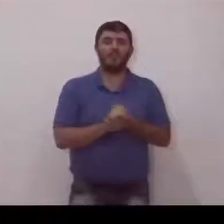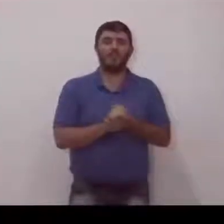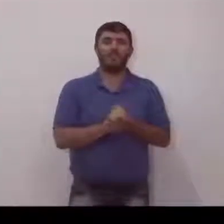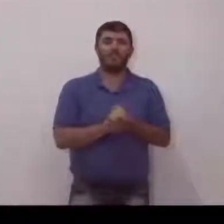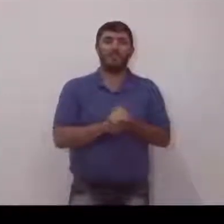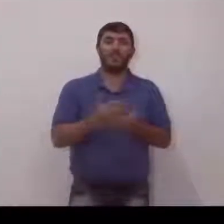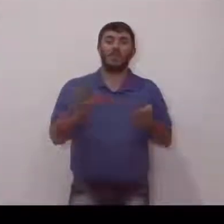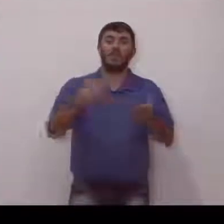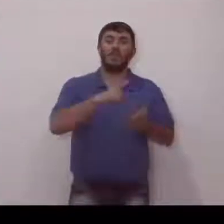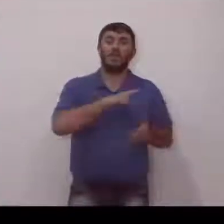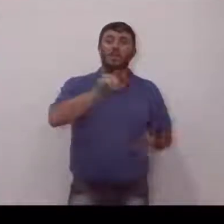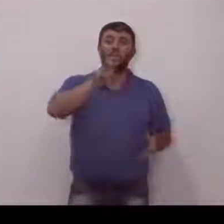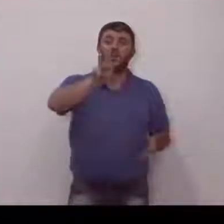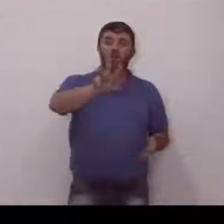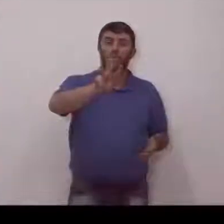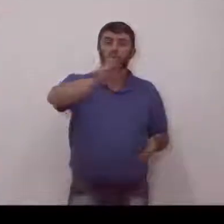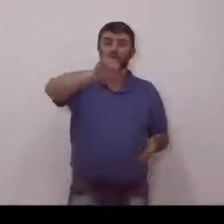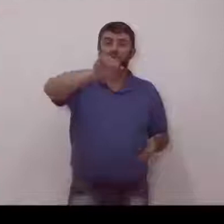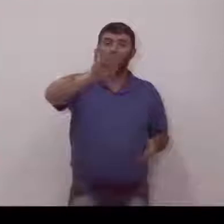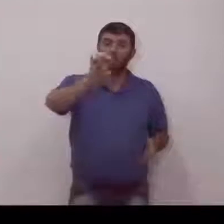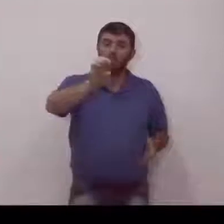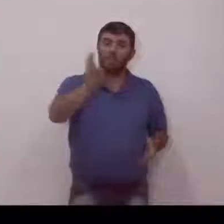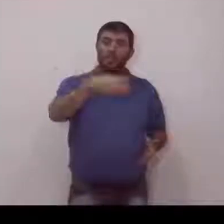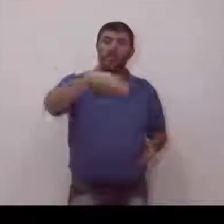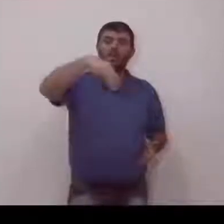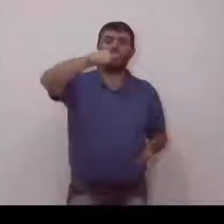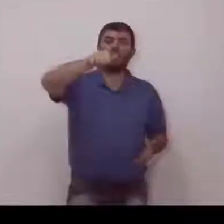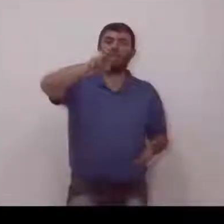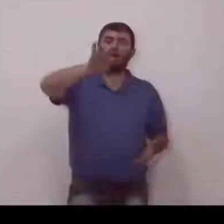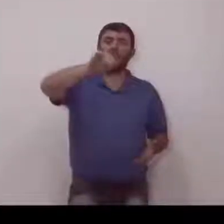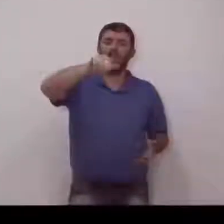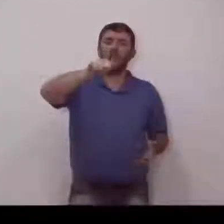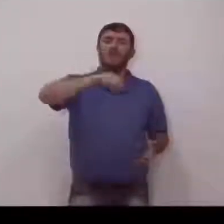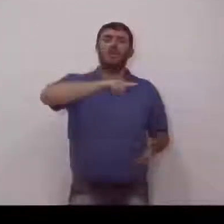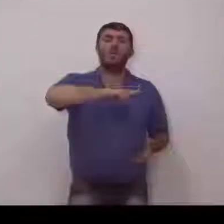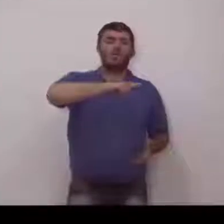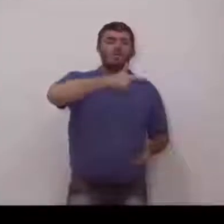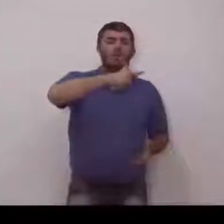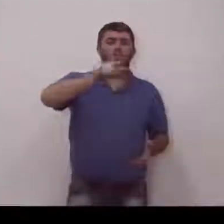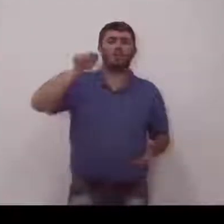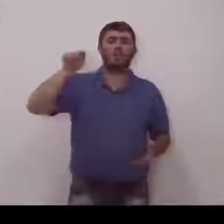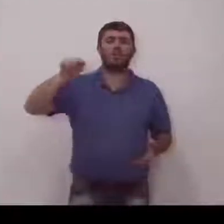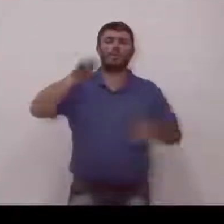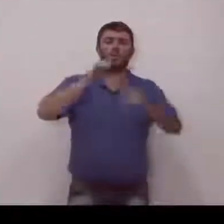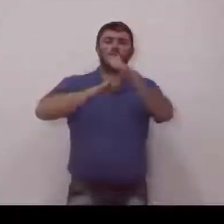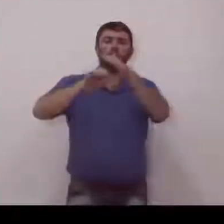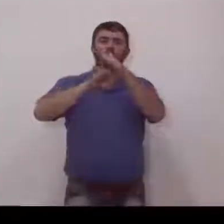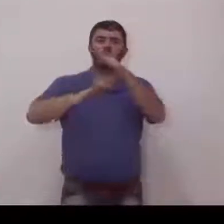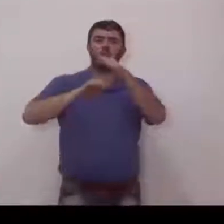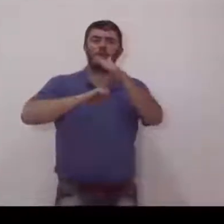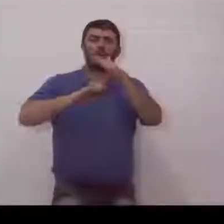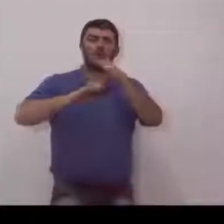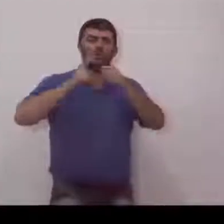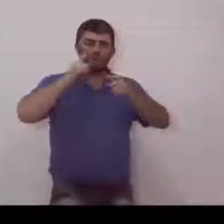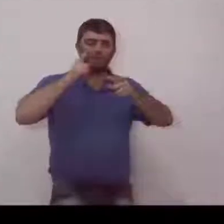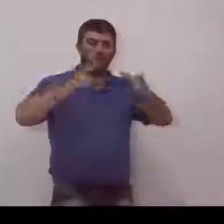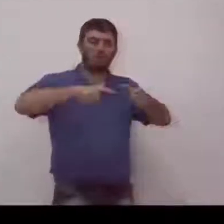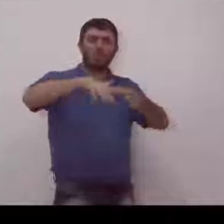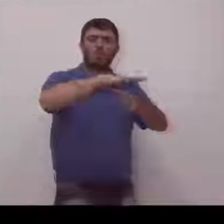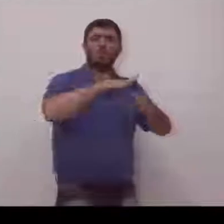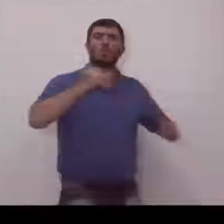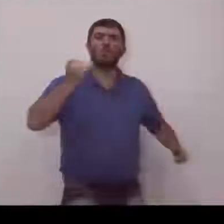Wart Martins, que está instalando aqui, outras tantas empresas que, quando procura uma região importante,